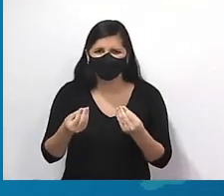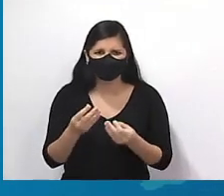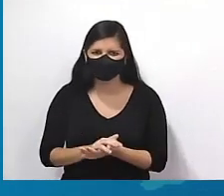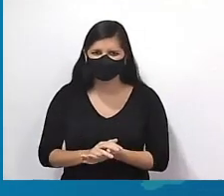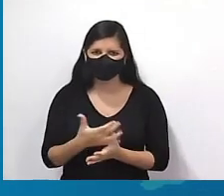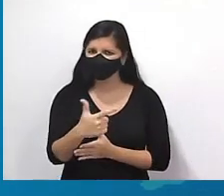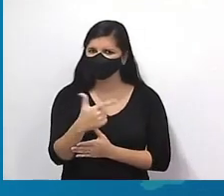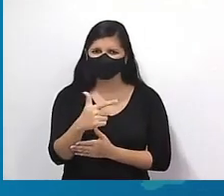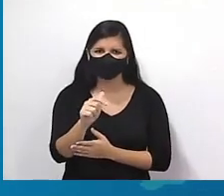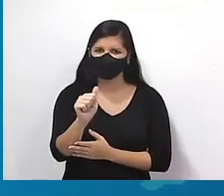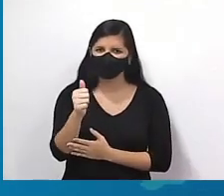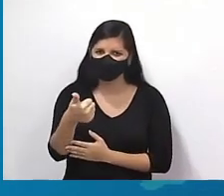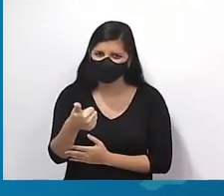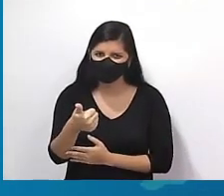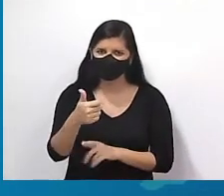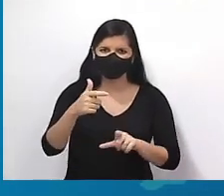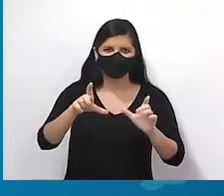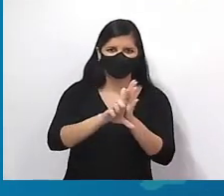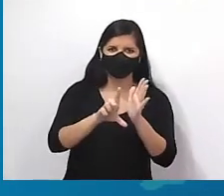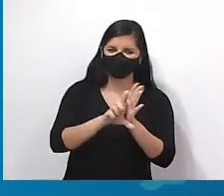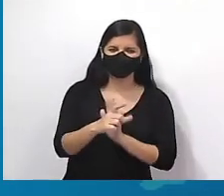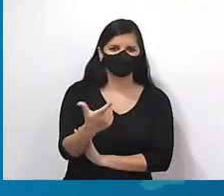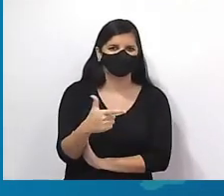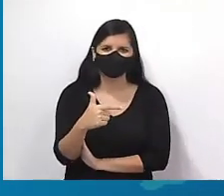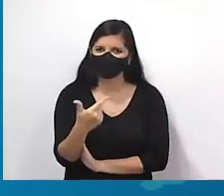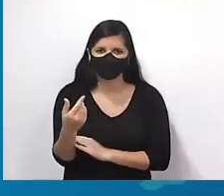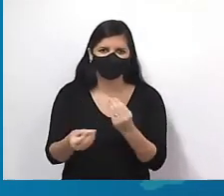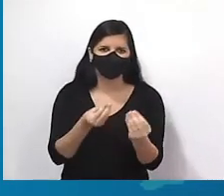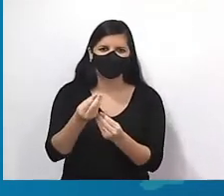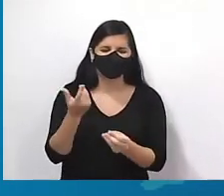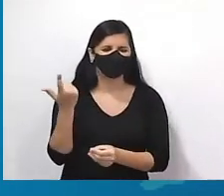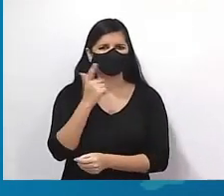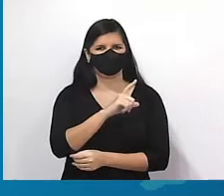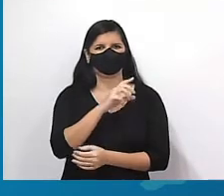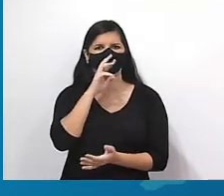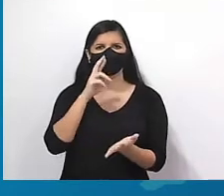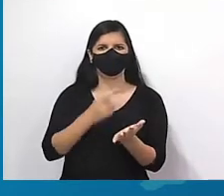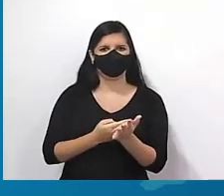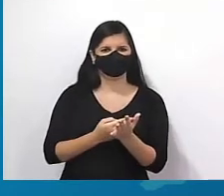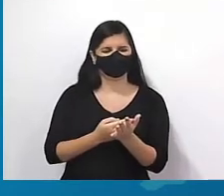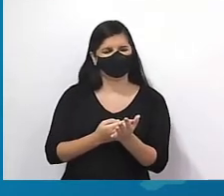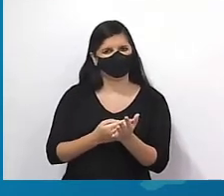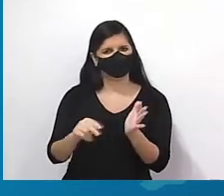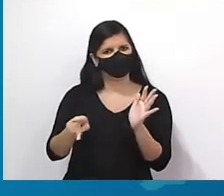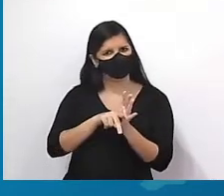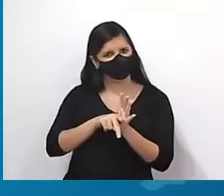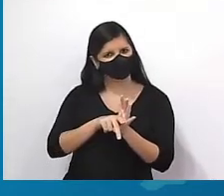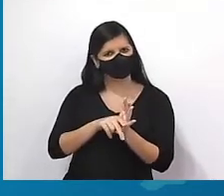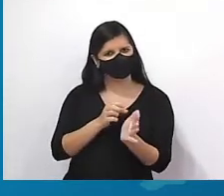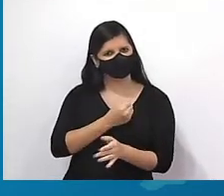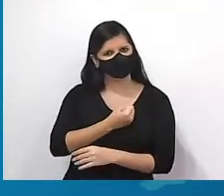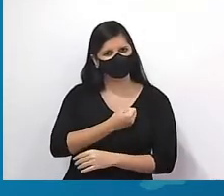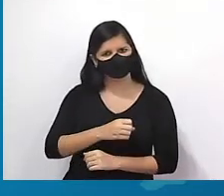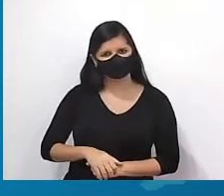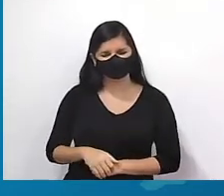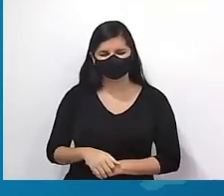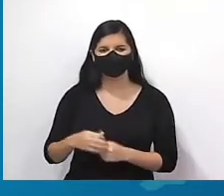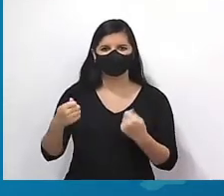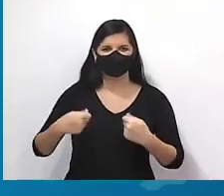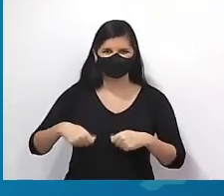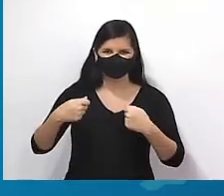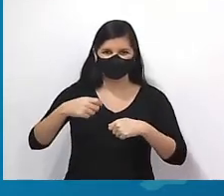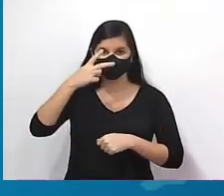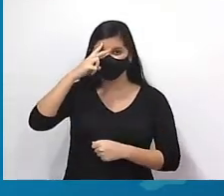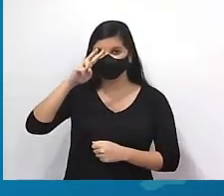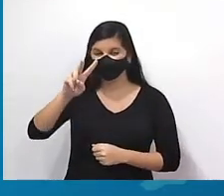tenho o A1, se eu não tenho a lei de formação, como é que eu vou conseguir essa propriedade dos termos? É porque você precisa